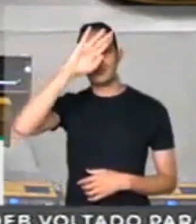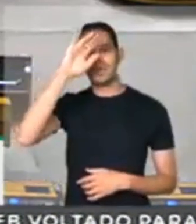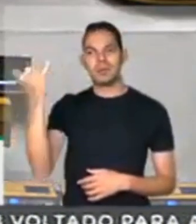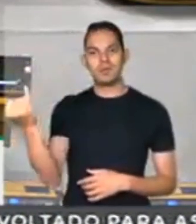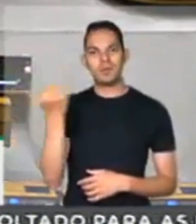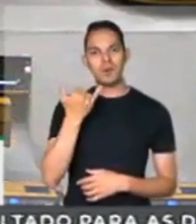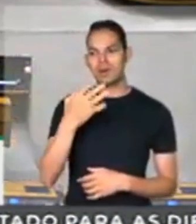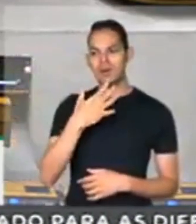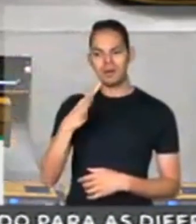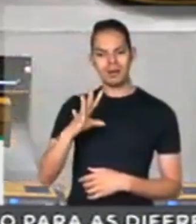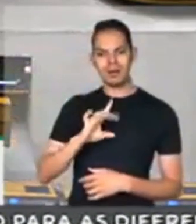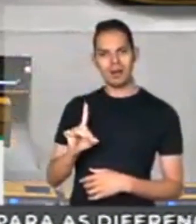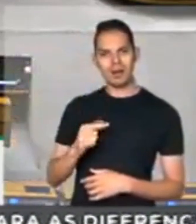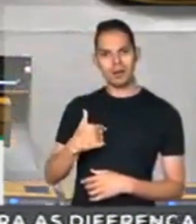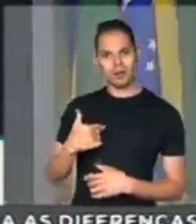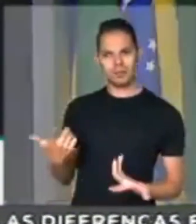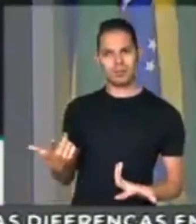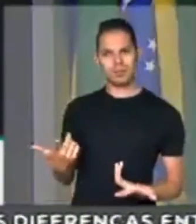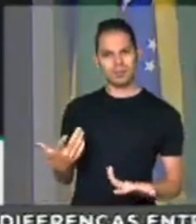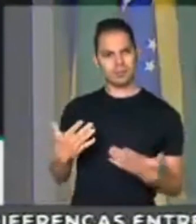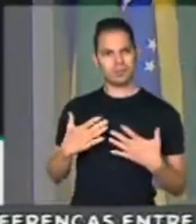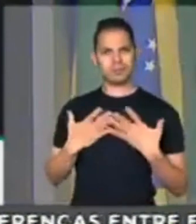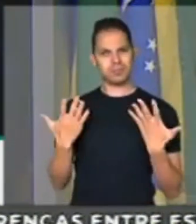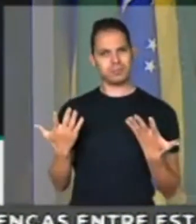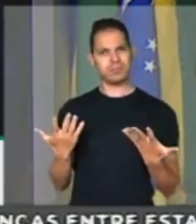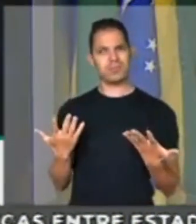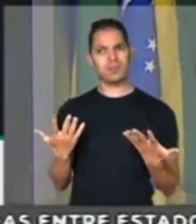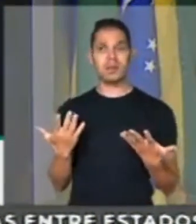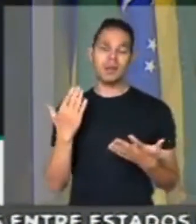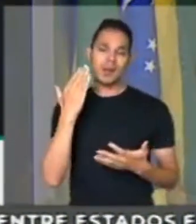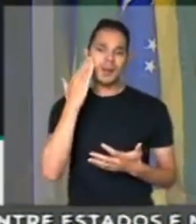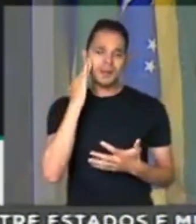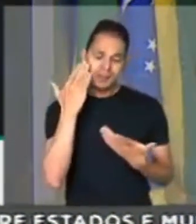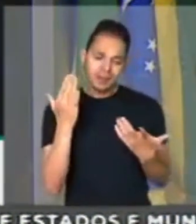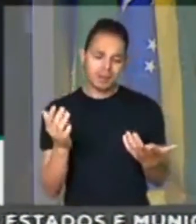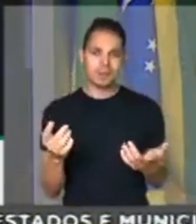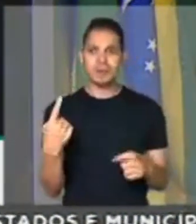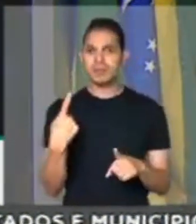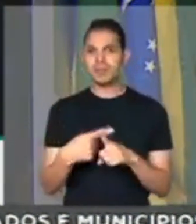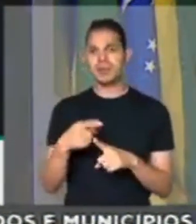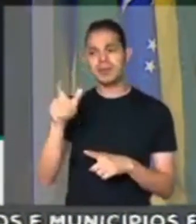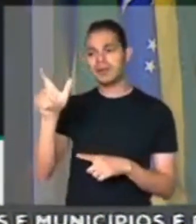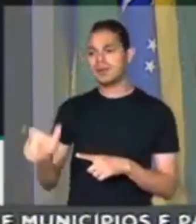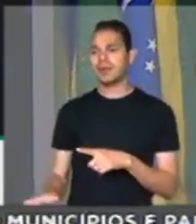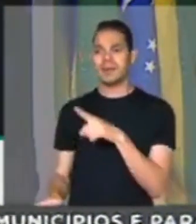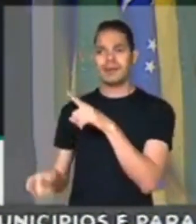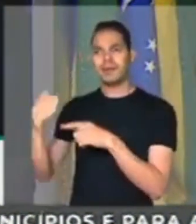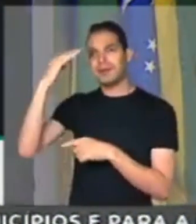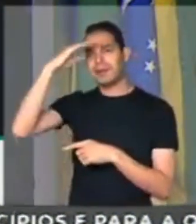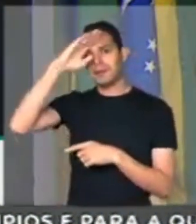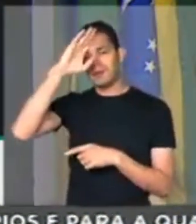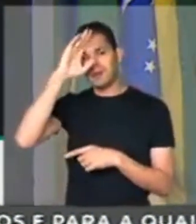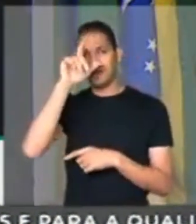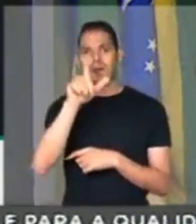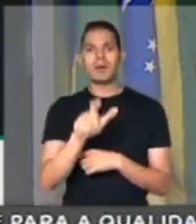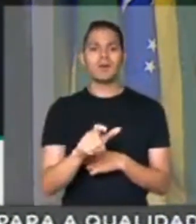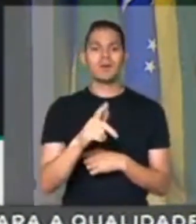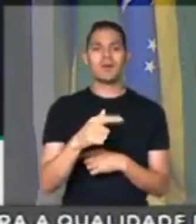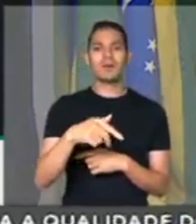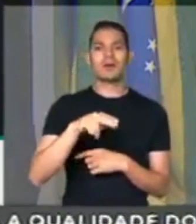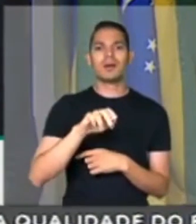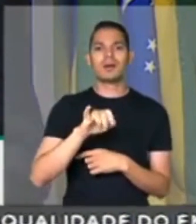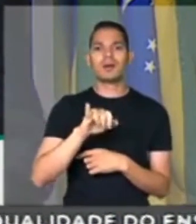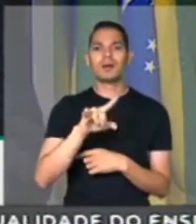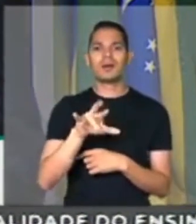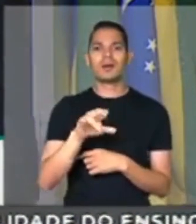conhecia, não sabia quem eu era. Dá para entender, afinal ele não sabe aonde está o Queiroz. Aliás,